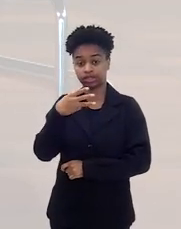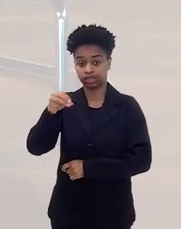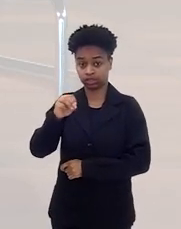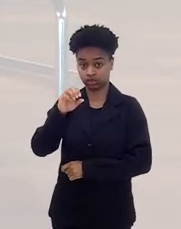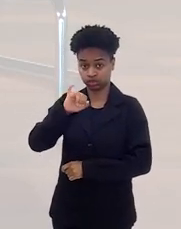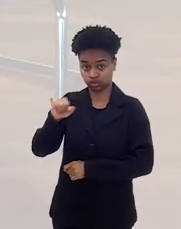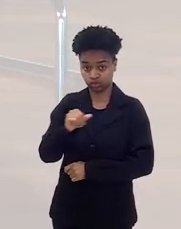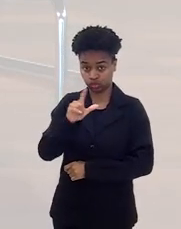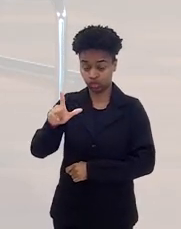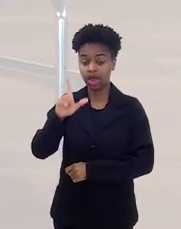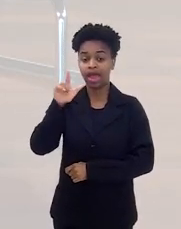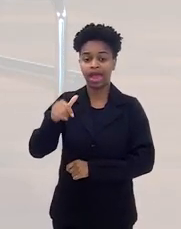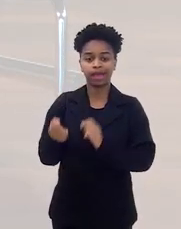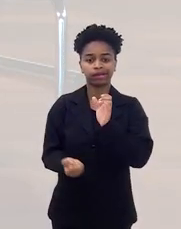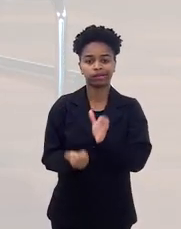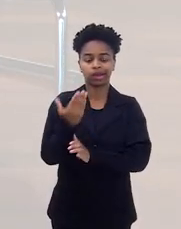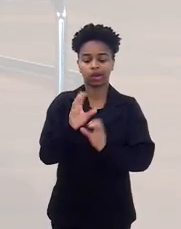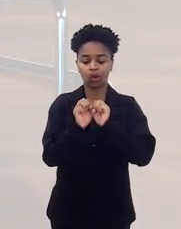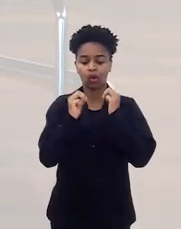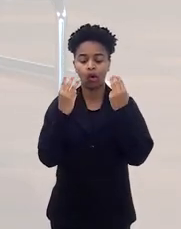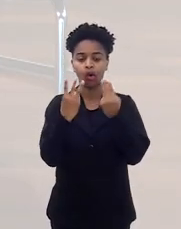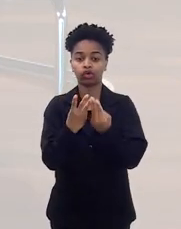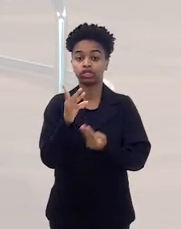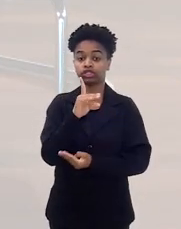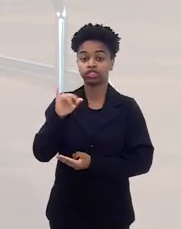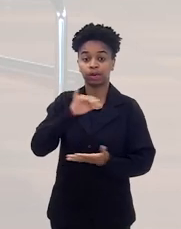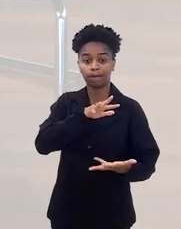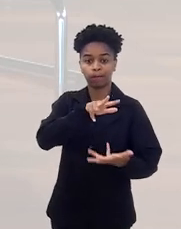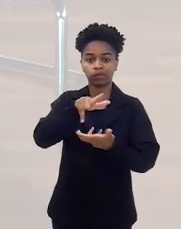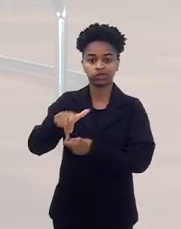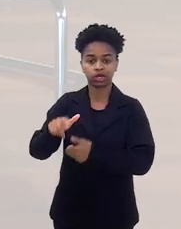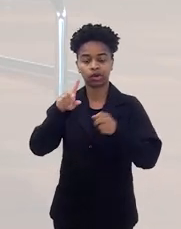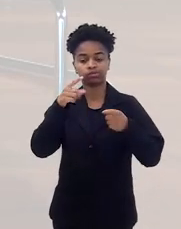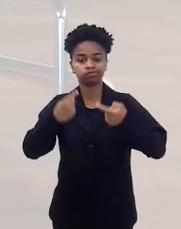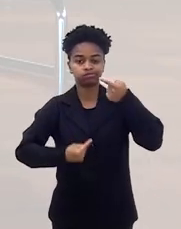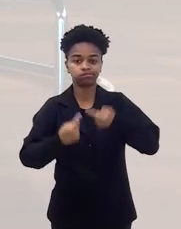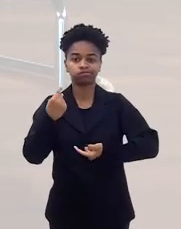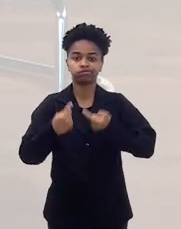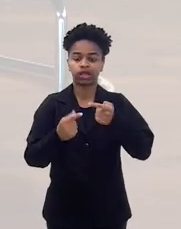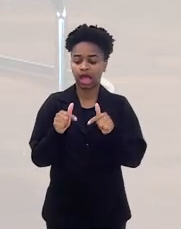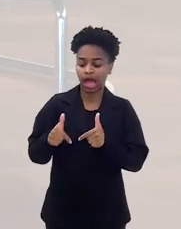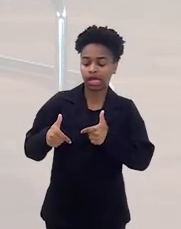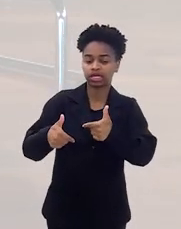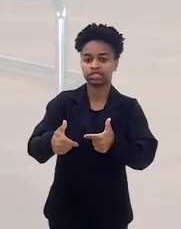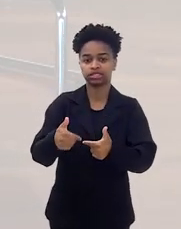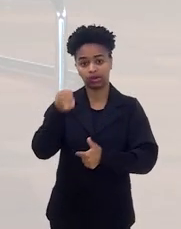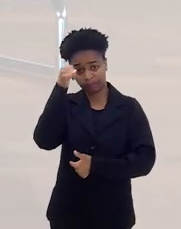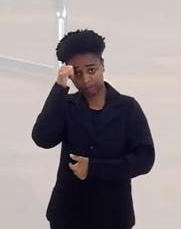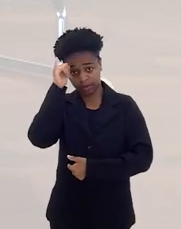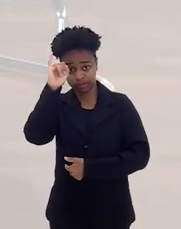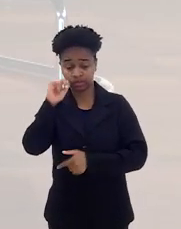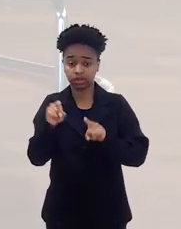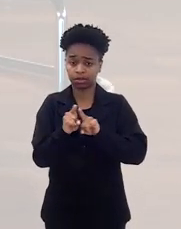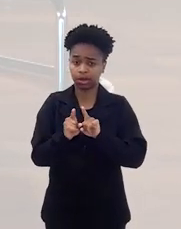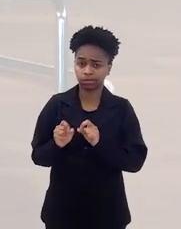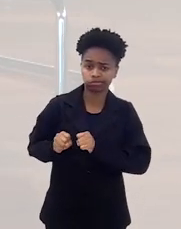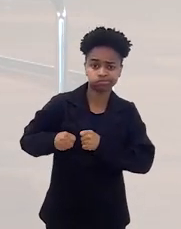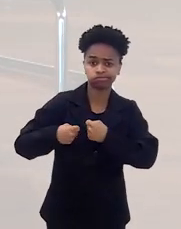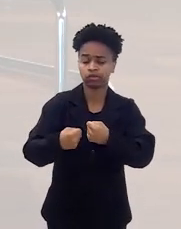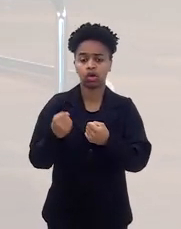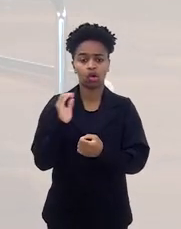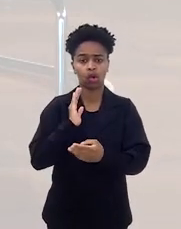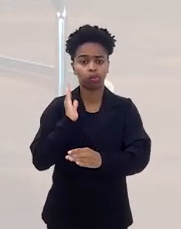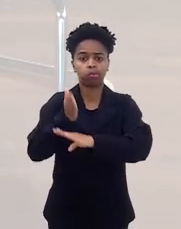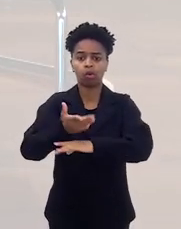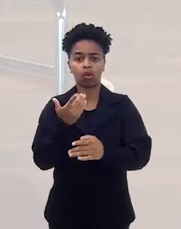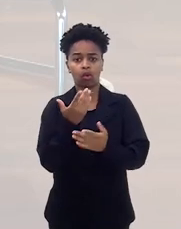instituído pela ONU o Dia Internacional de Abordagem de Ações de Prevenção, de Ações de Enfrentamento a